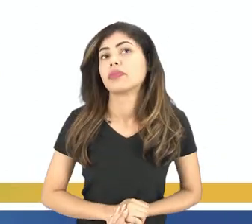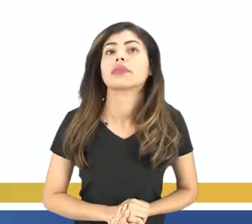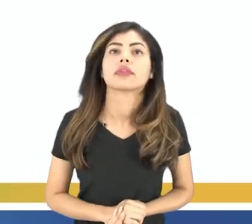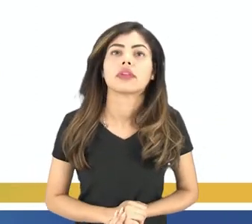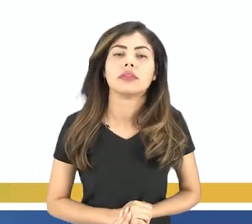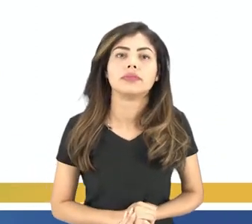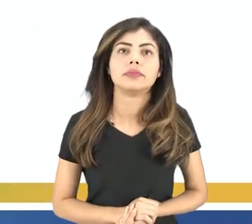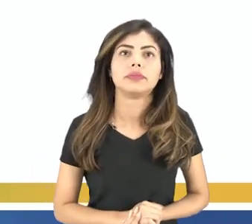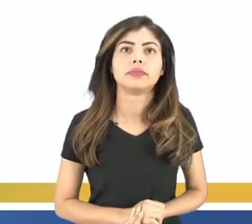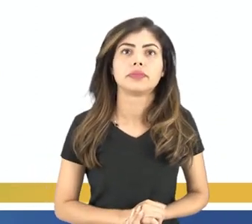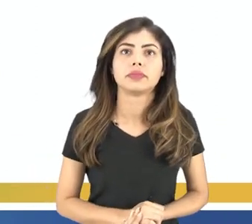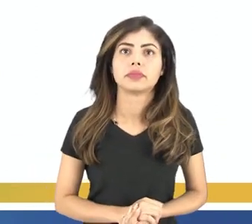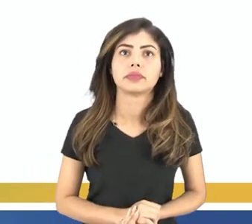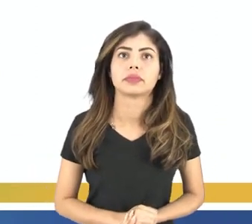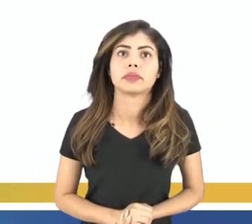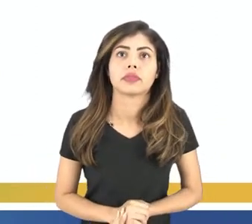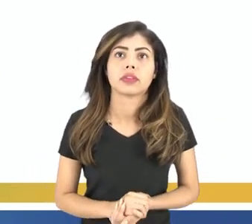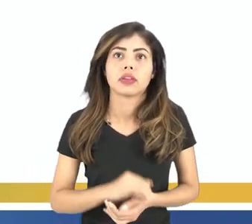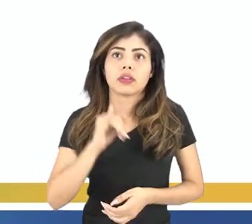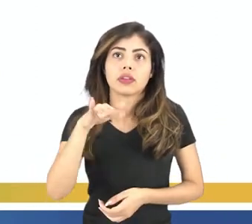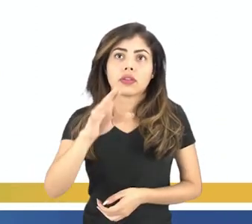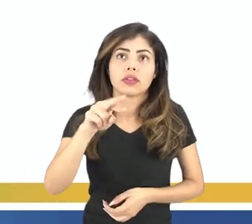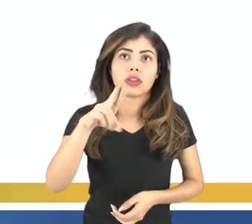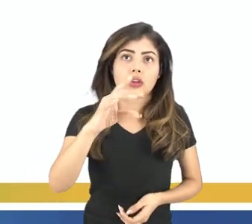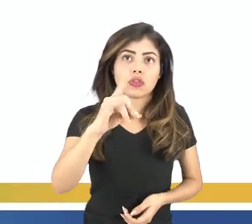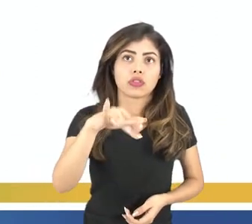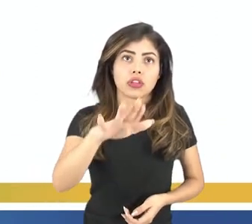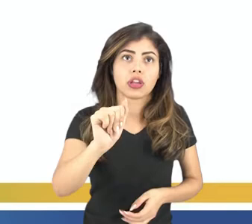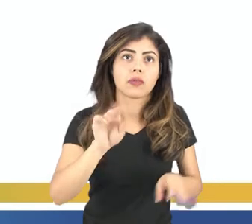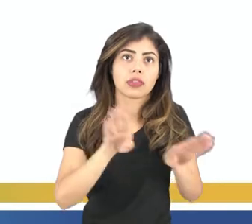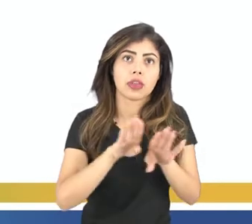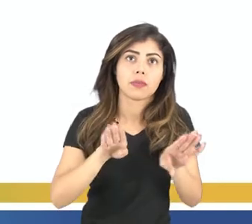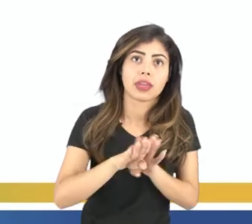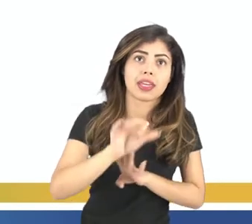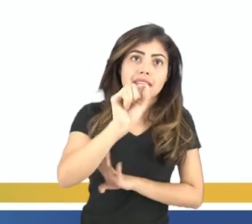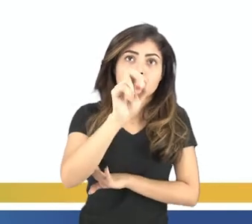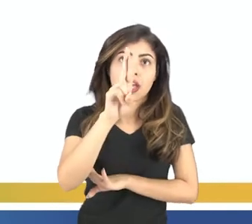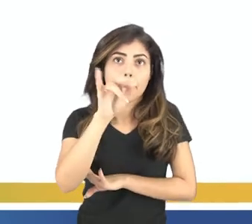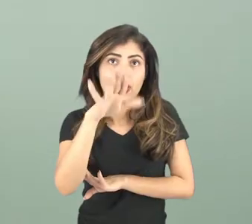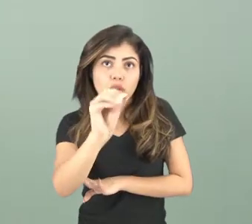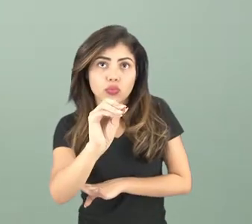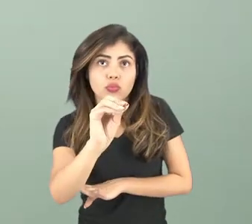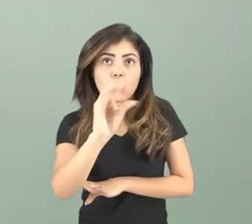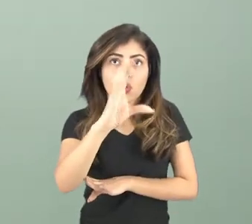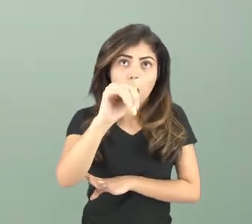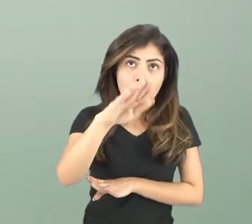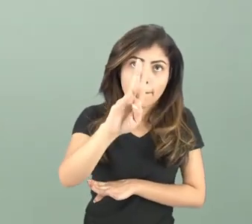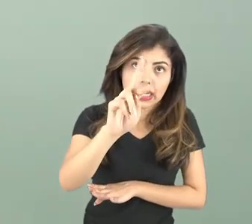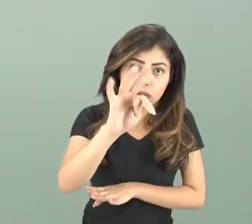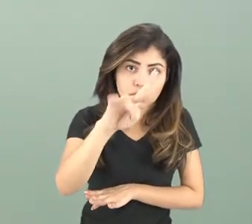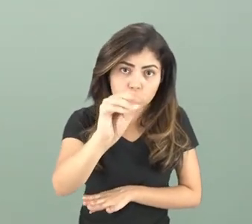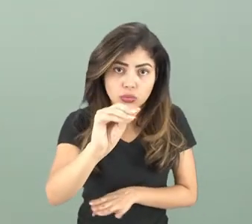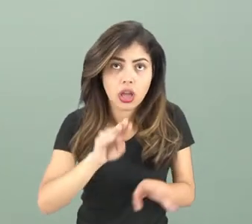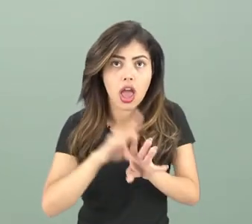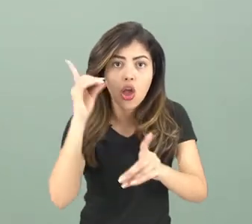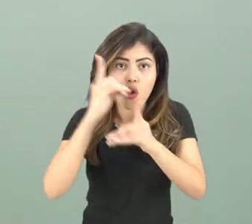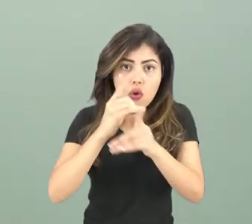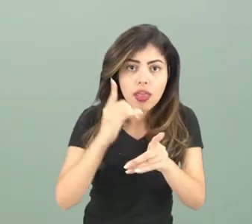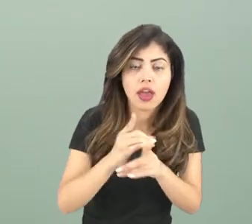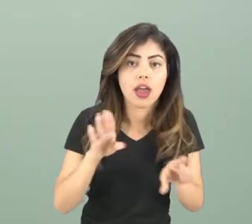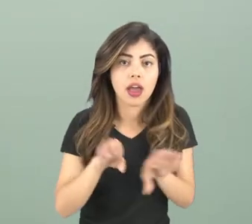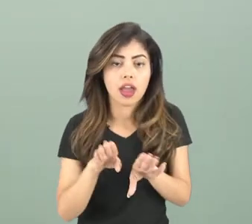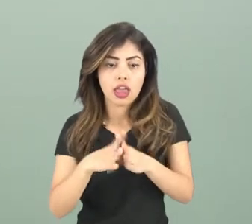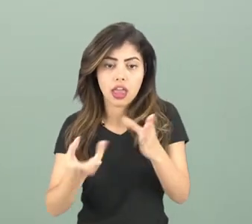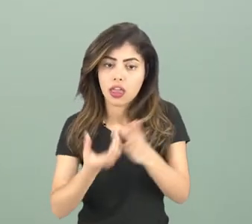também um imã de neodímio e também um imã de samário cobalto. Esse imã de neodímio vocês podem estar identificando,